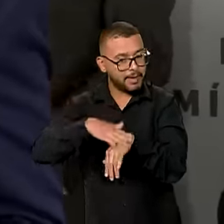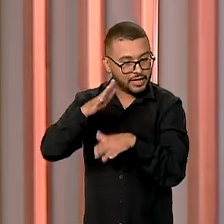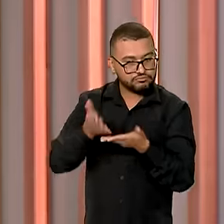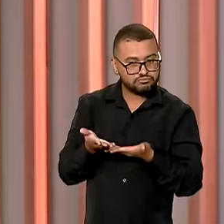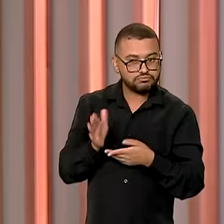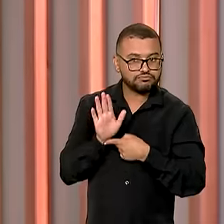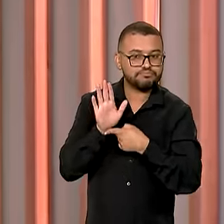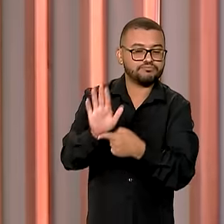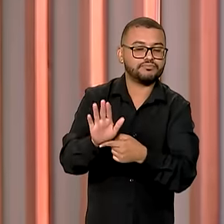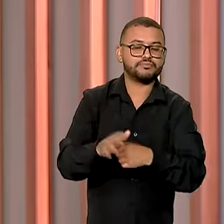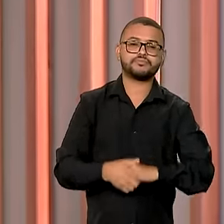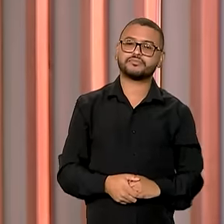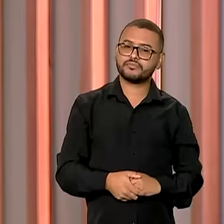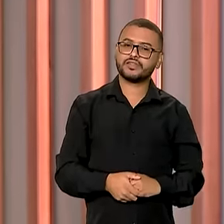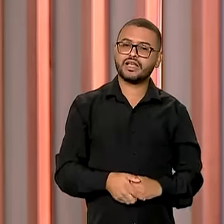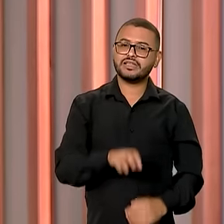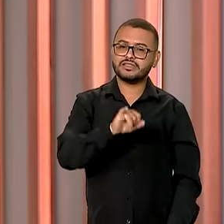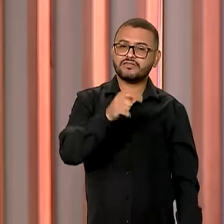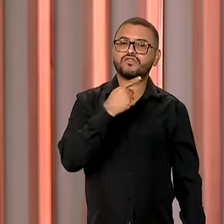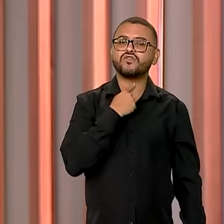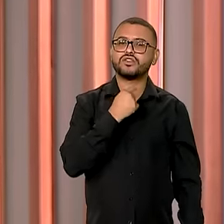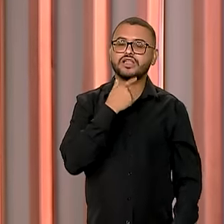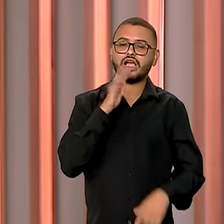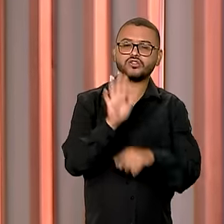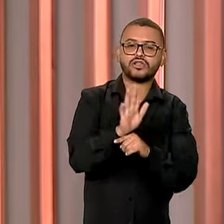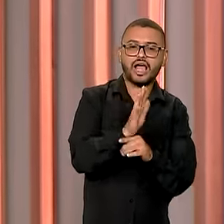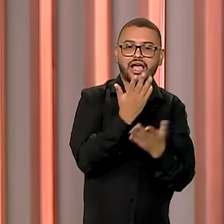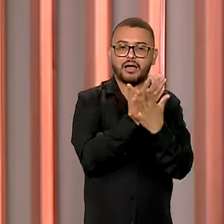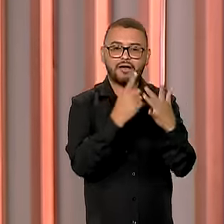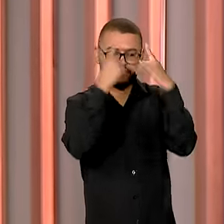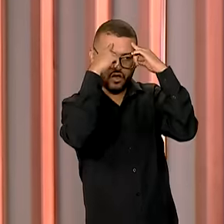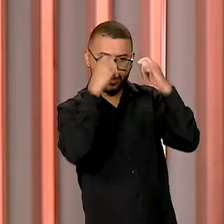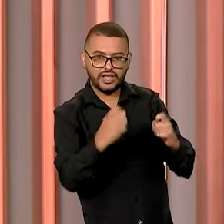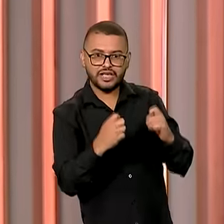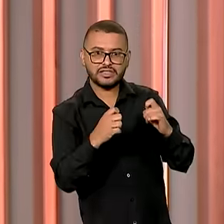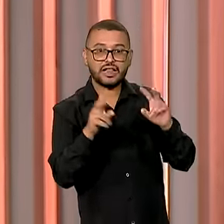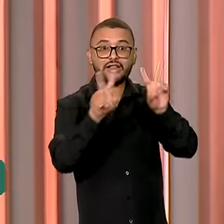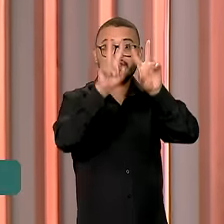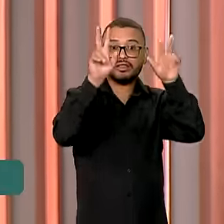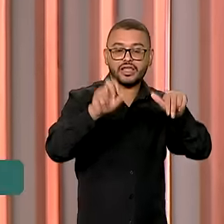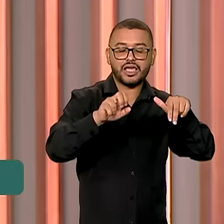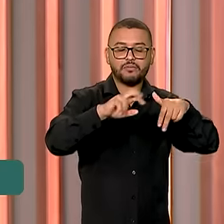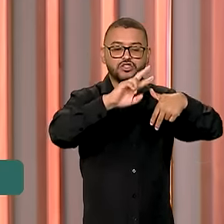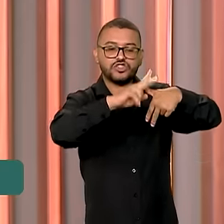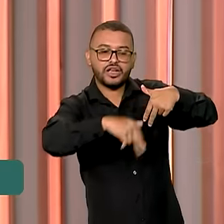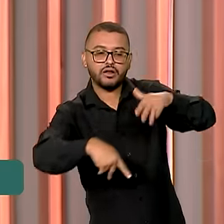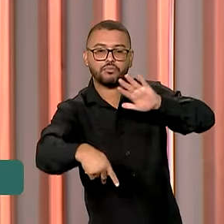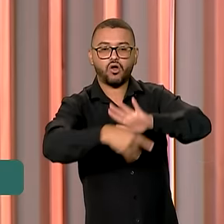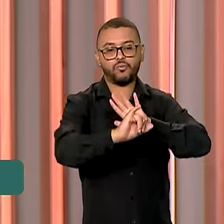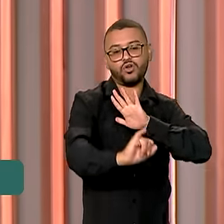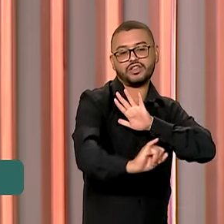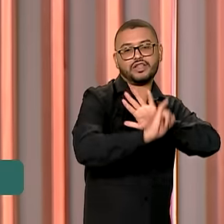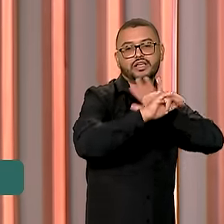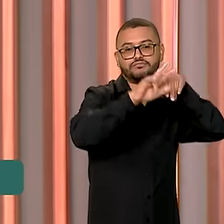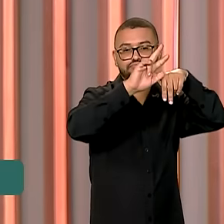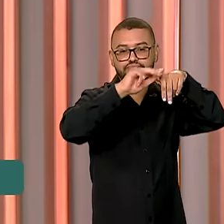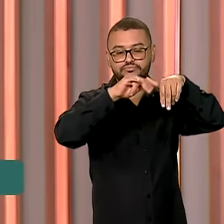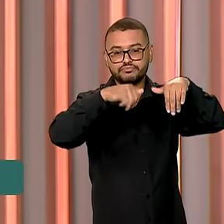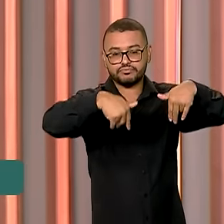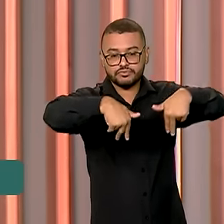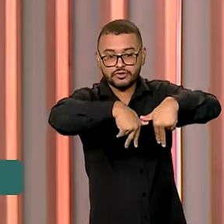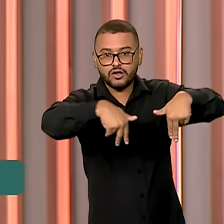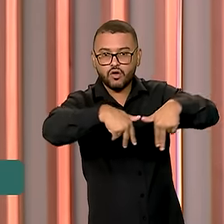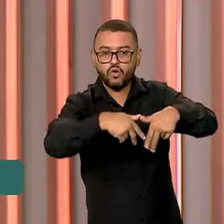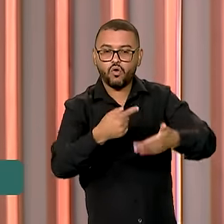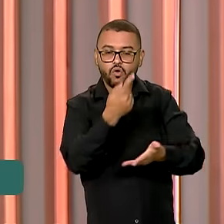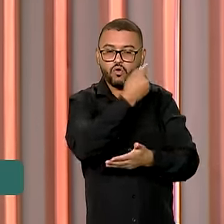social. E para ajudar a combater violências motivadas pela condição sexual e identidade de gênero, o governo federal